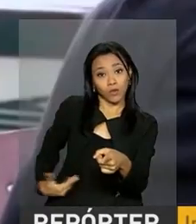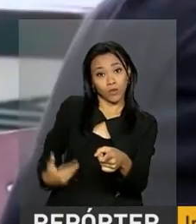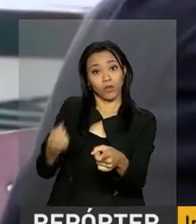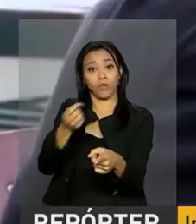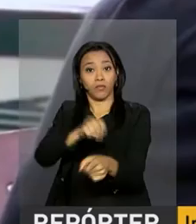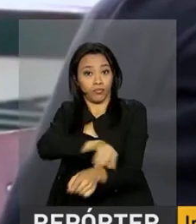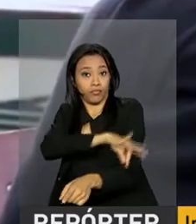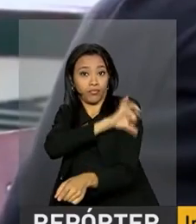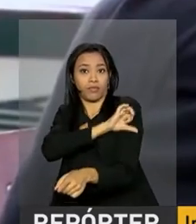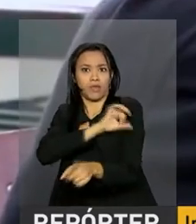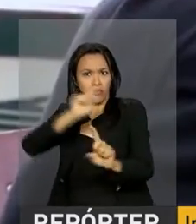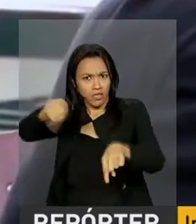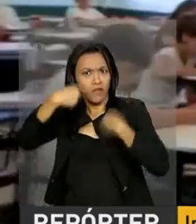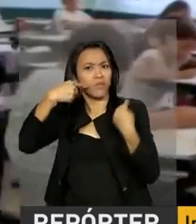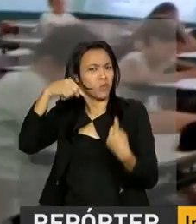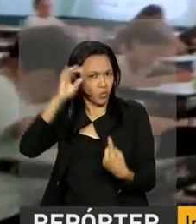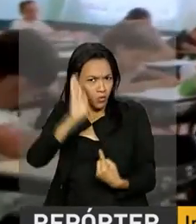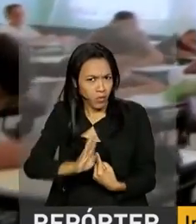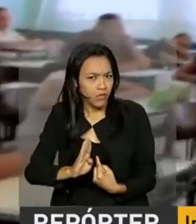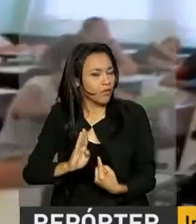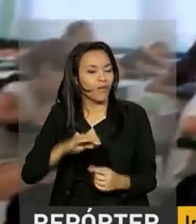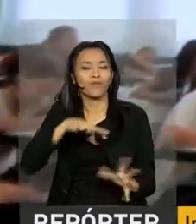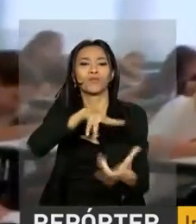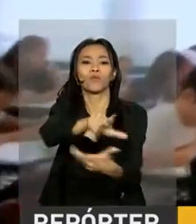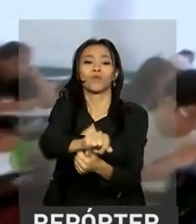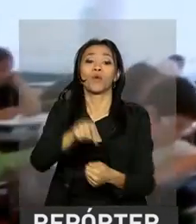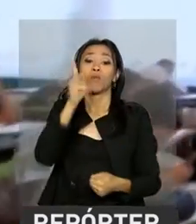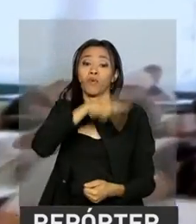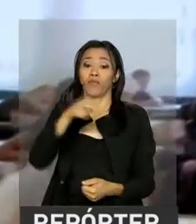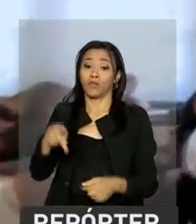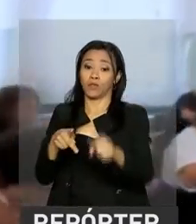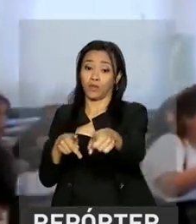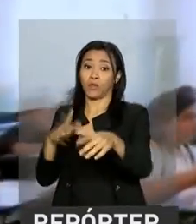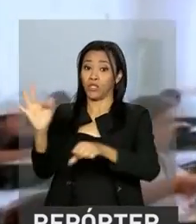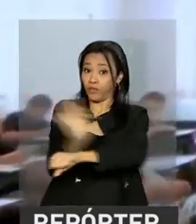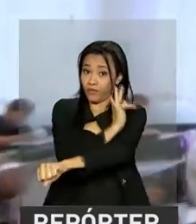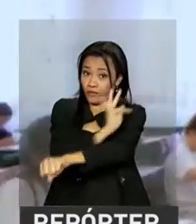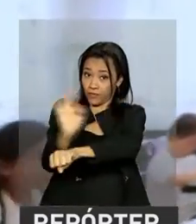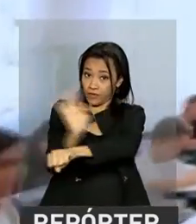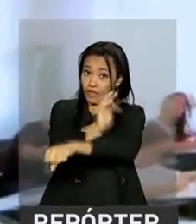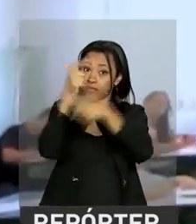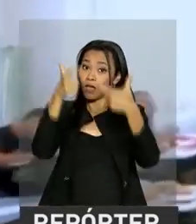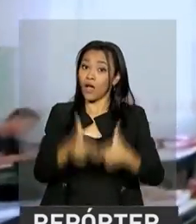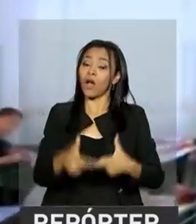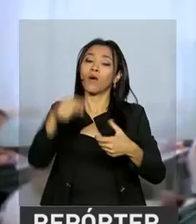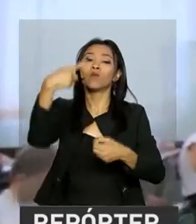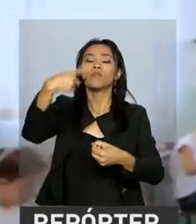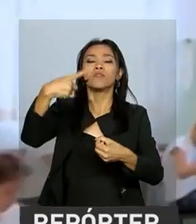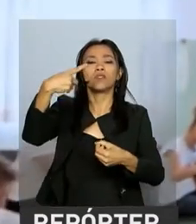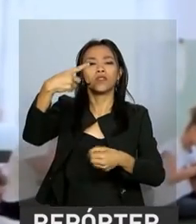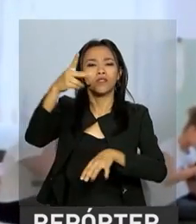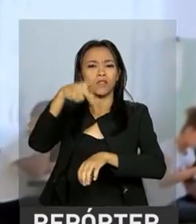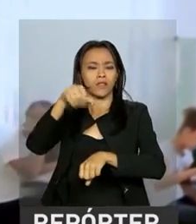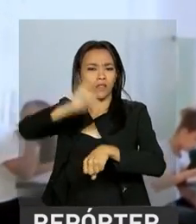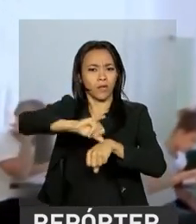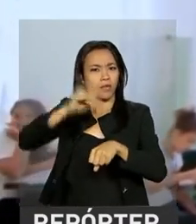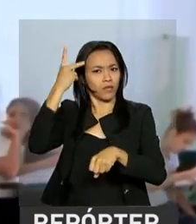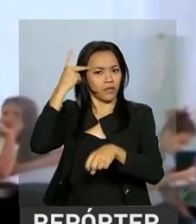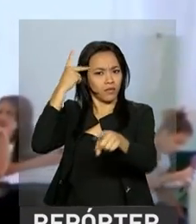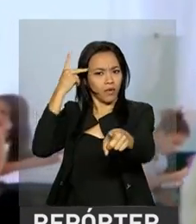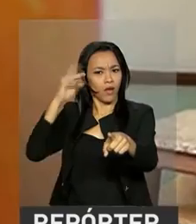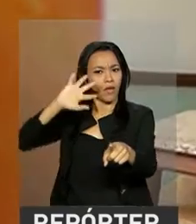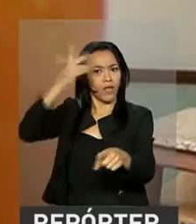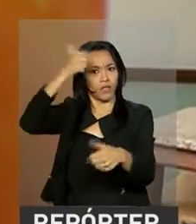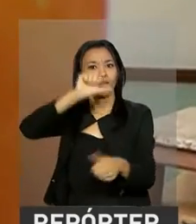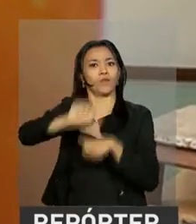Brasil, de todo o mundo. Mas há sete anos, o professor de física desta escola pública de Ubatuba, no litoral norte de São Paulo, decidiu mudar